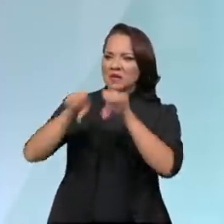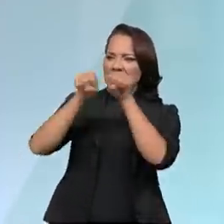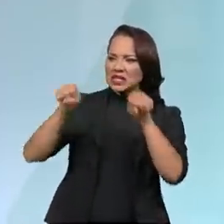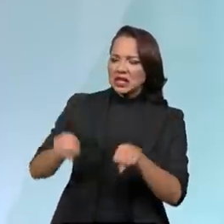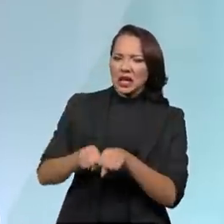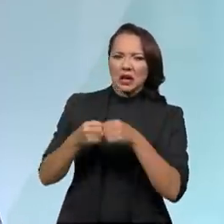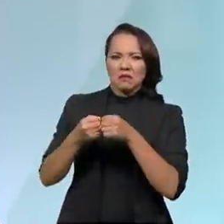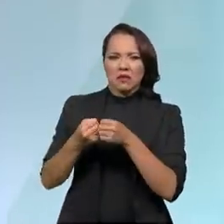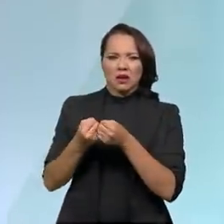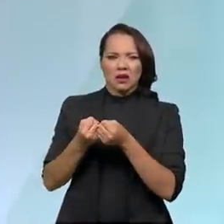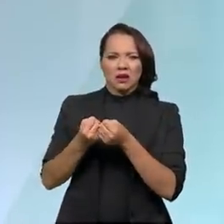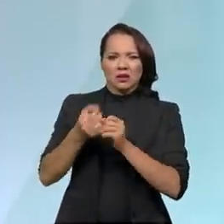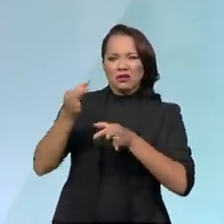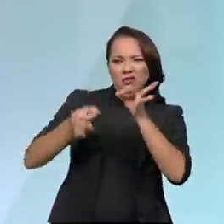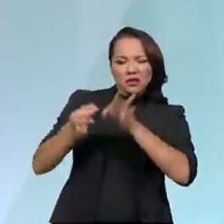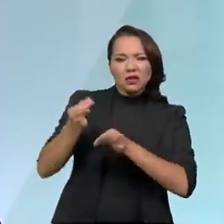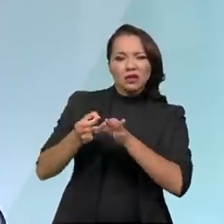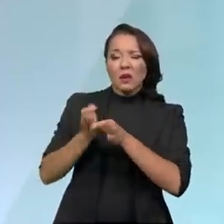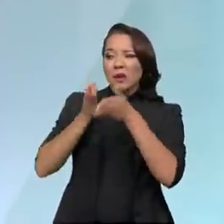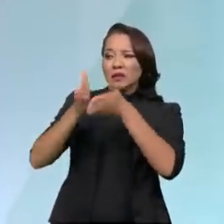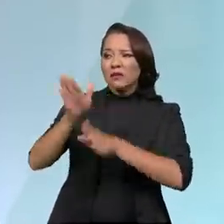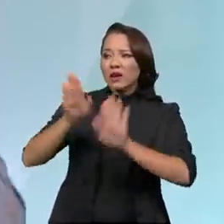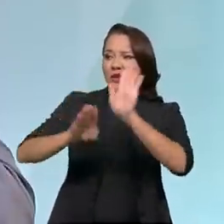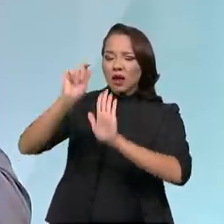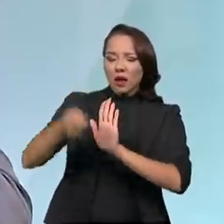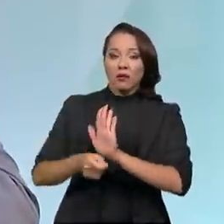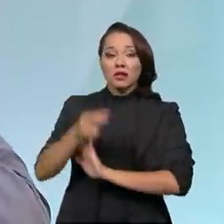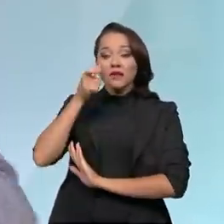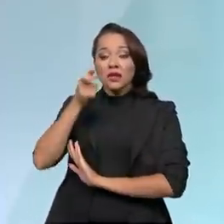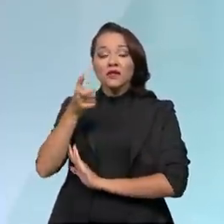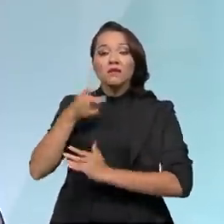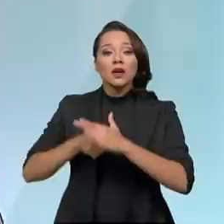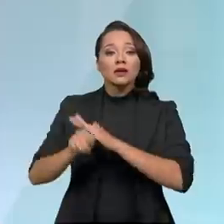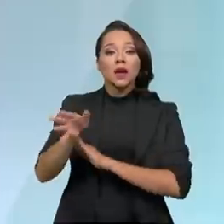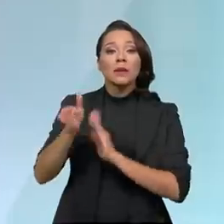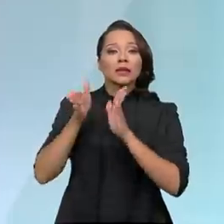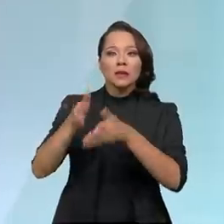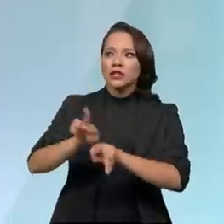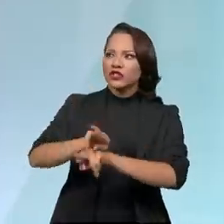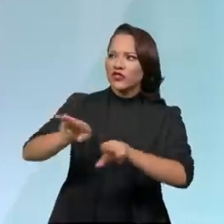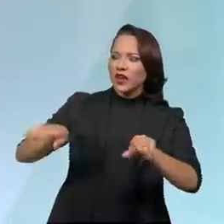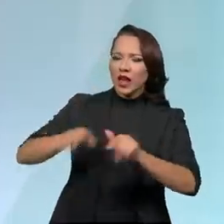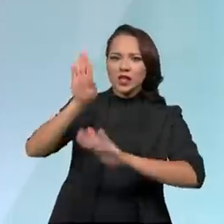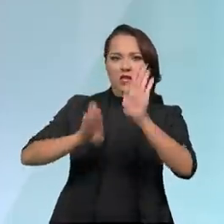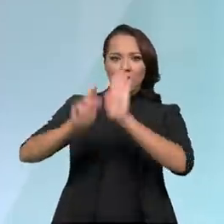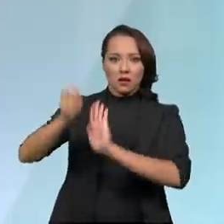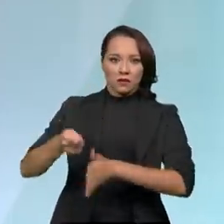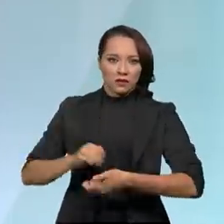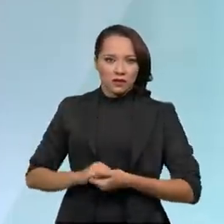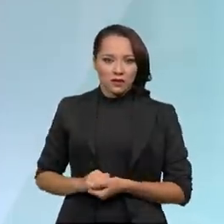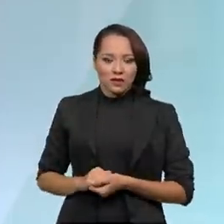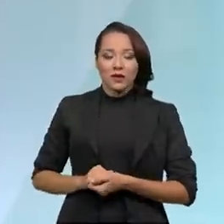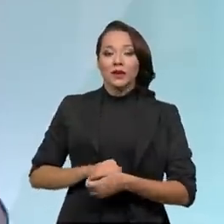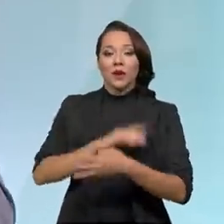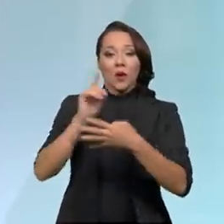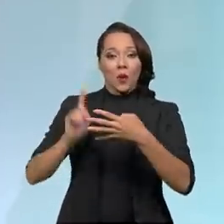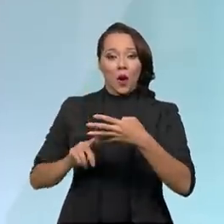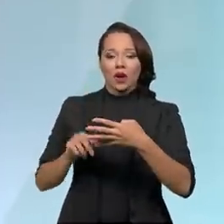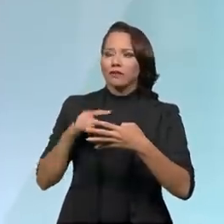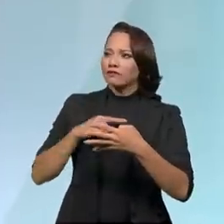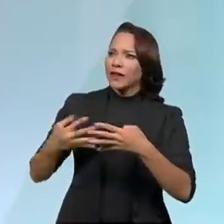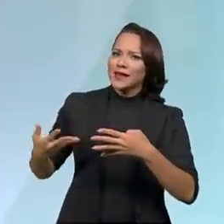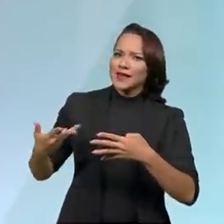de um país para participar de um leilão, dois leilões. Os investidores querem participar de vários leilões. Quarto, nós temos